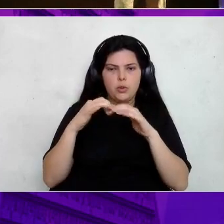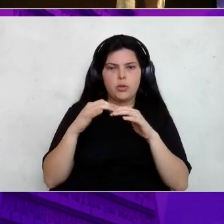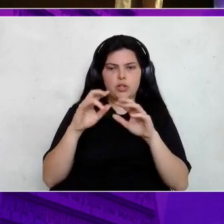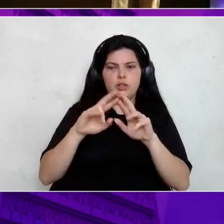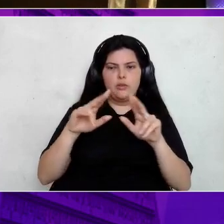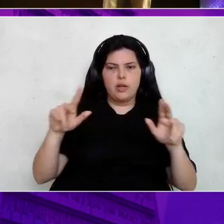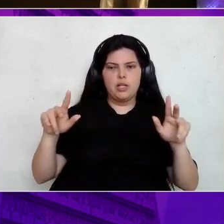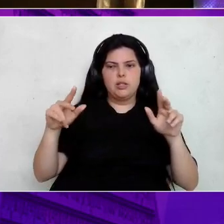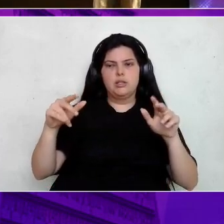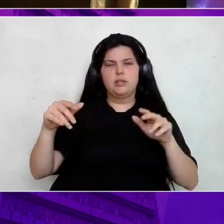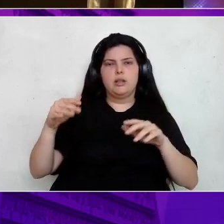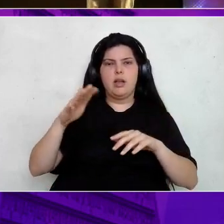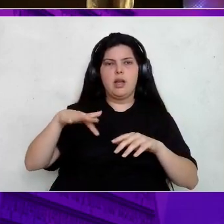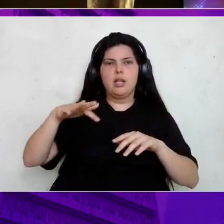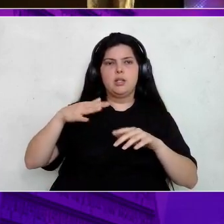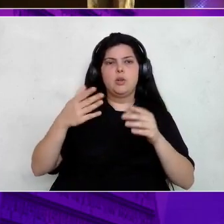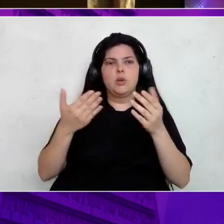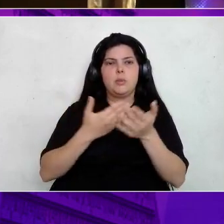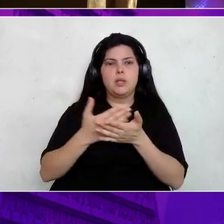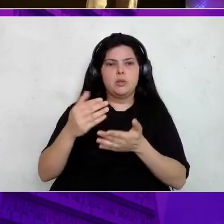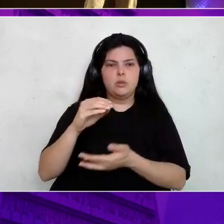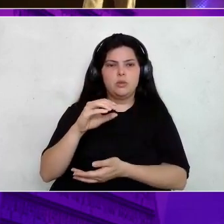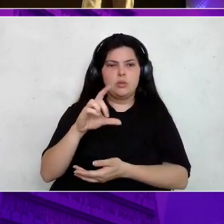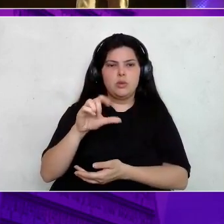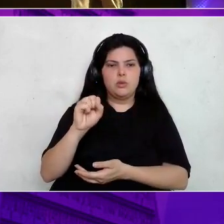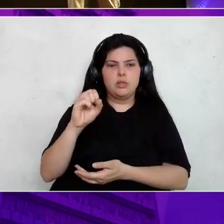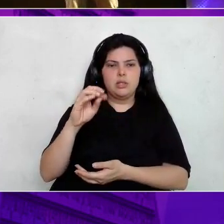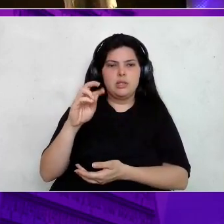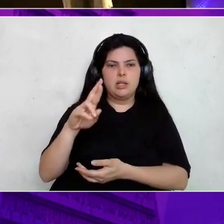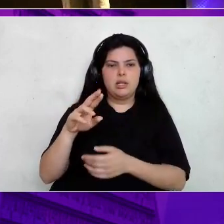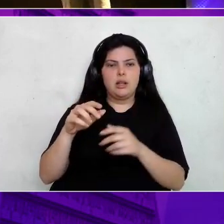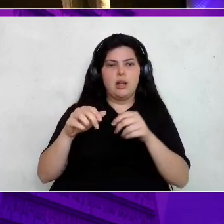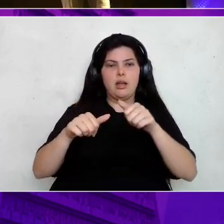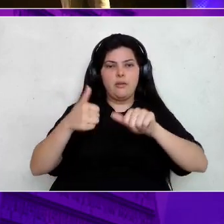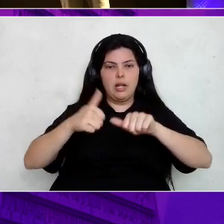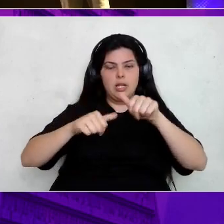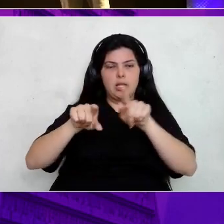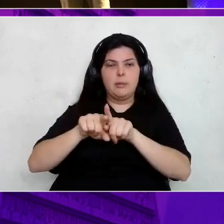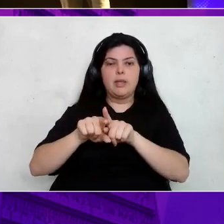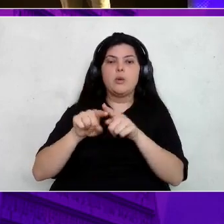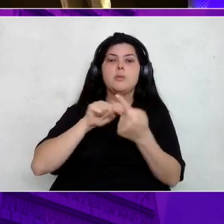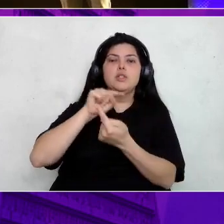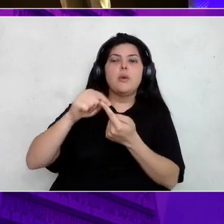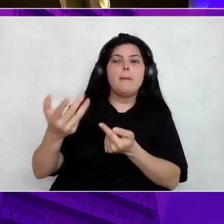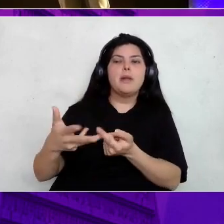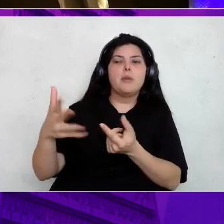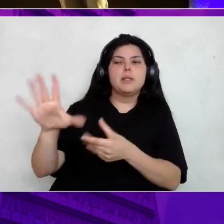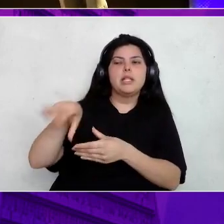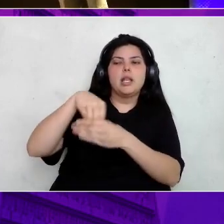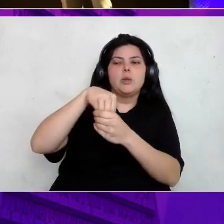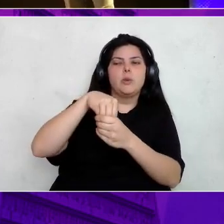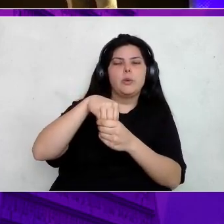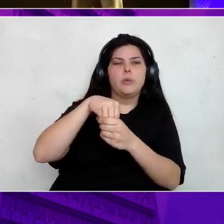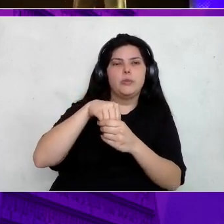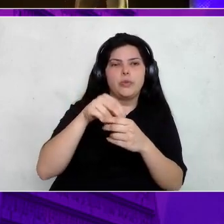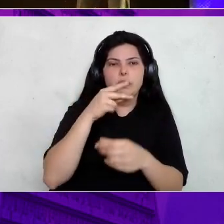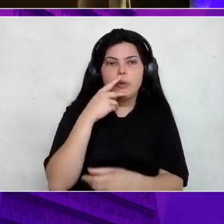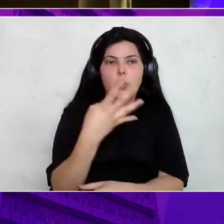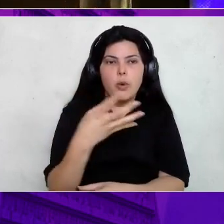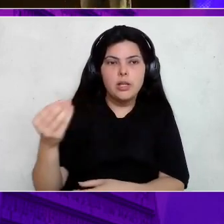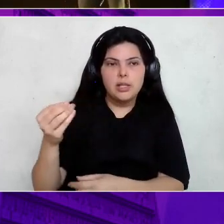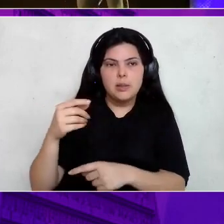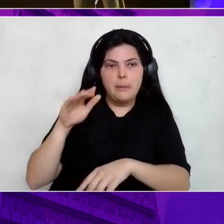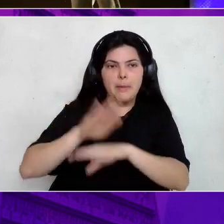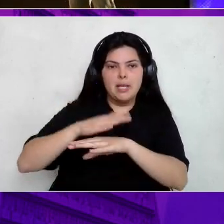agregou um motor, que é o cluster analítico, que o objetivo dele é agregar performance, tá? Então, eu estou falando de 400 vezes mais performance. Estou